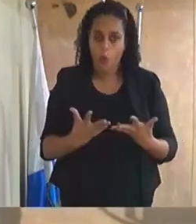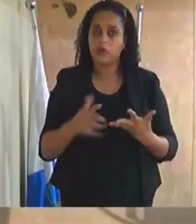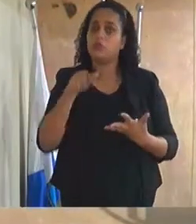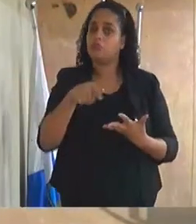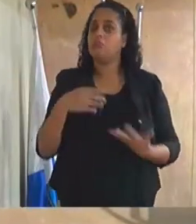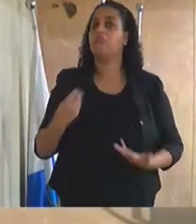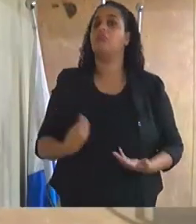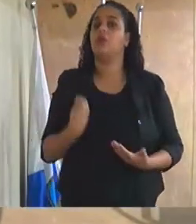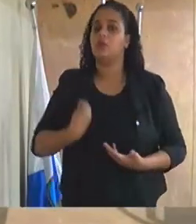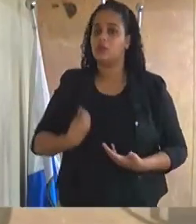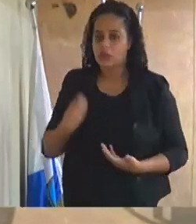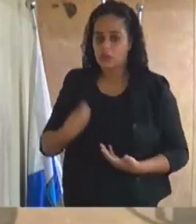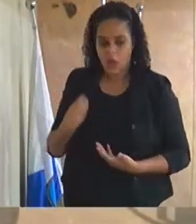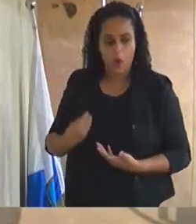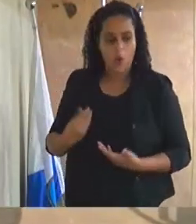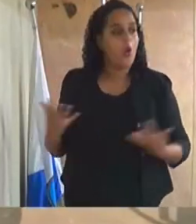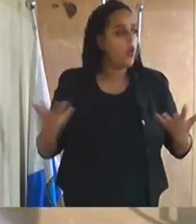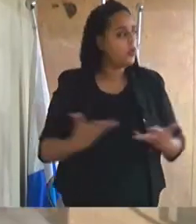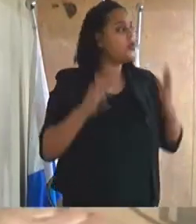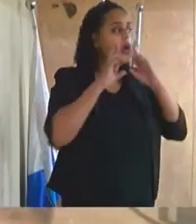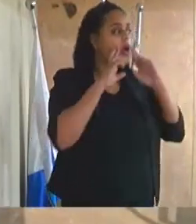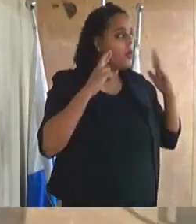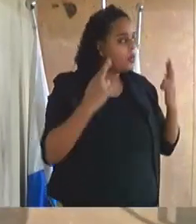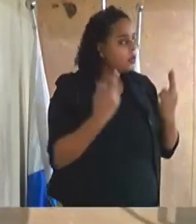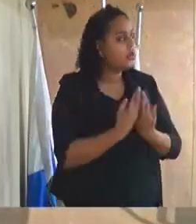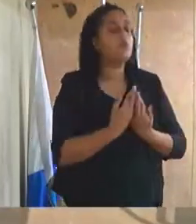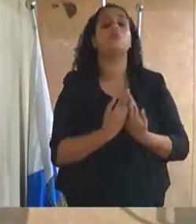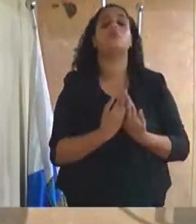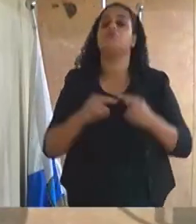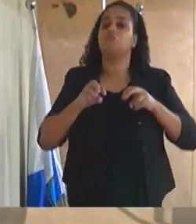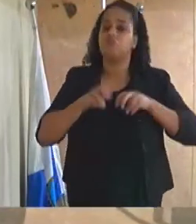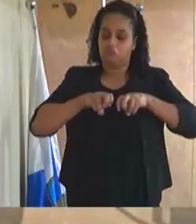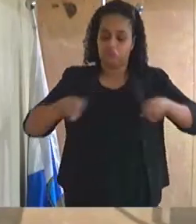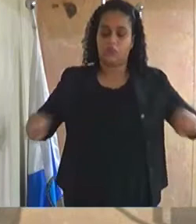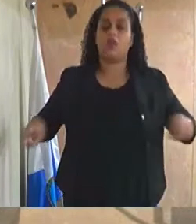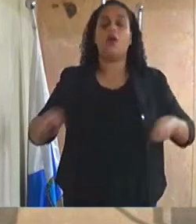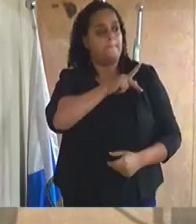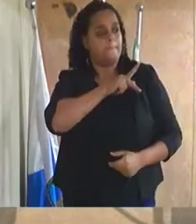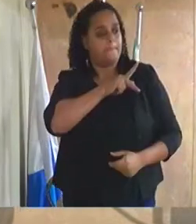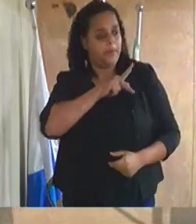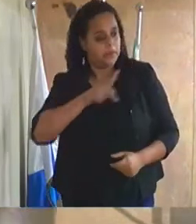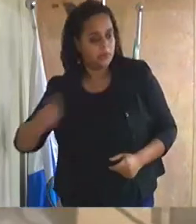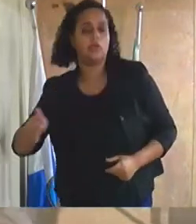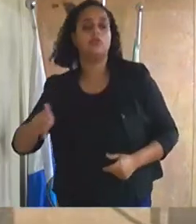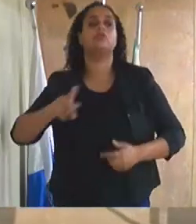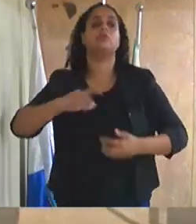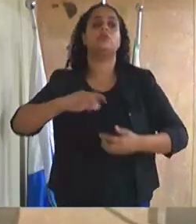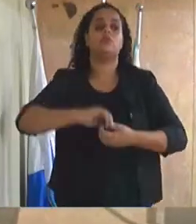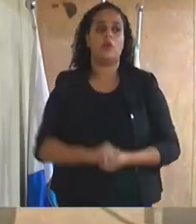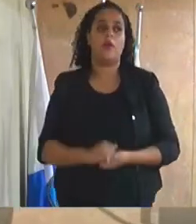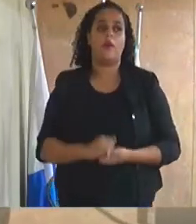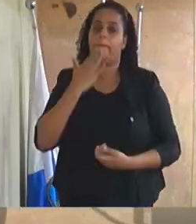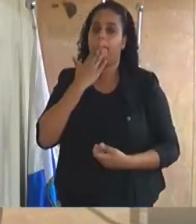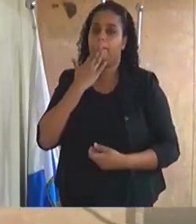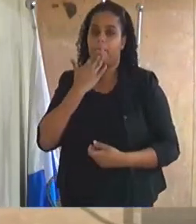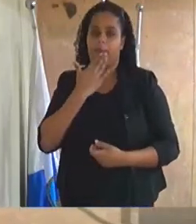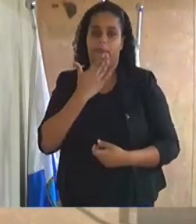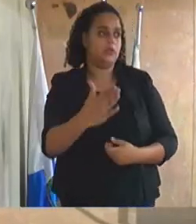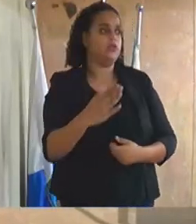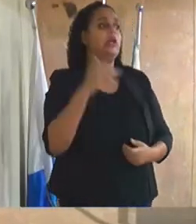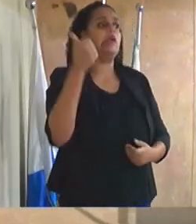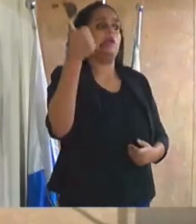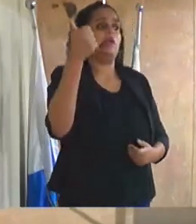no dia de hoje o requerimento que a mesa e a presidência dessa casa acatou a pedido de mais de 15